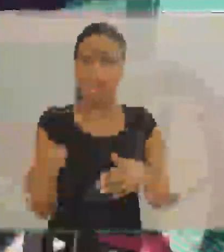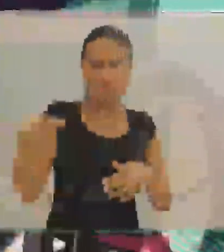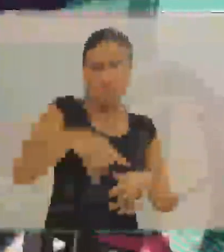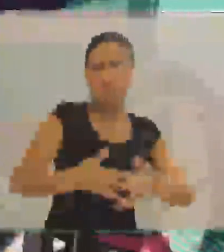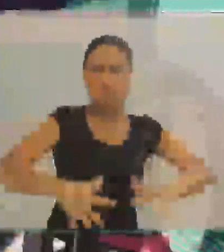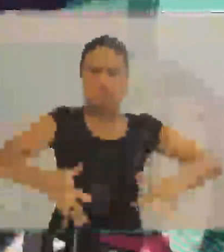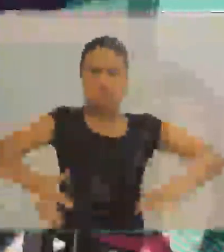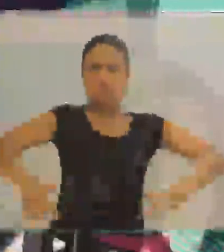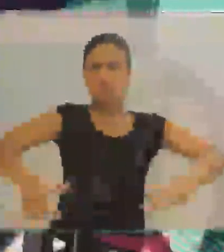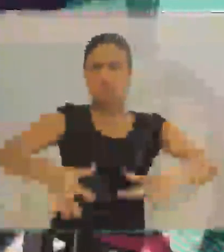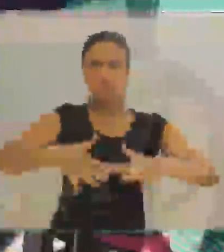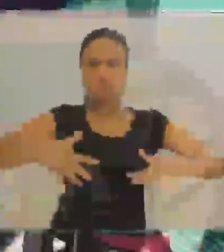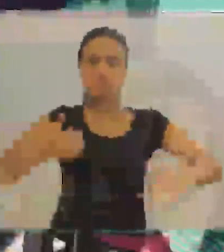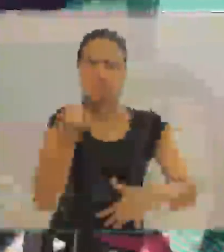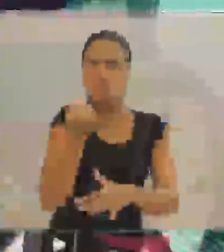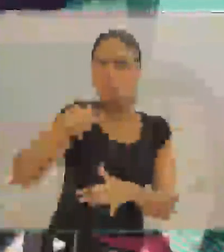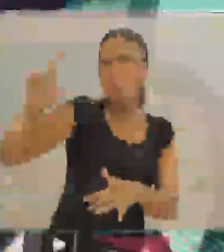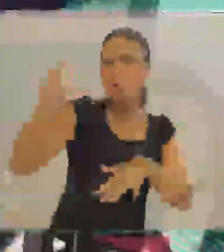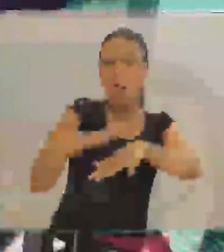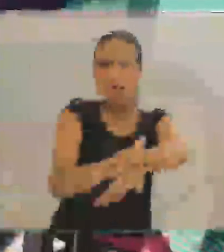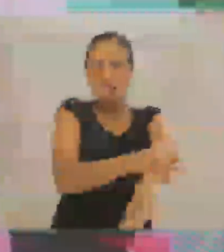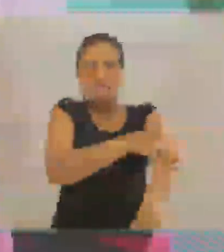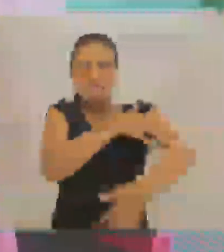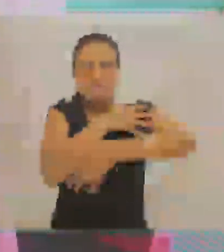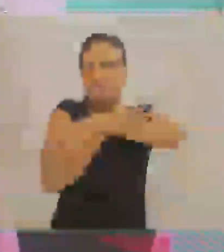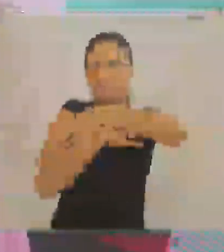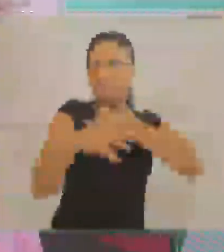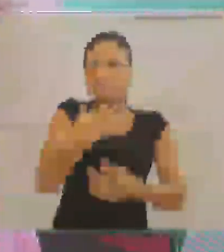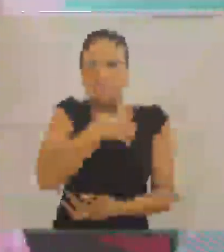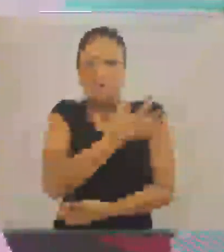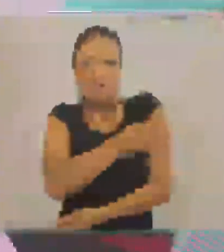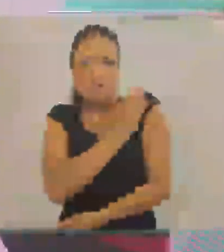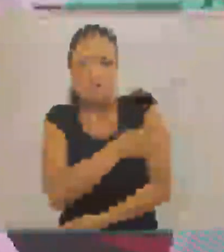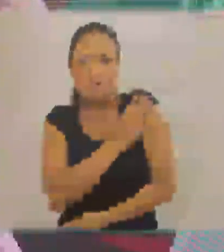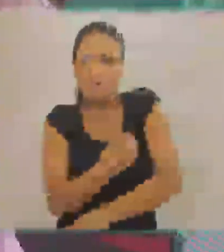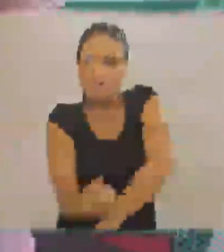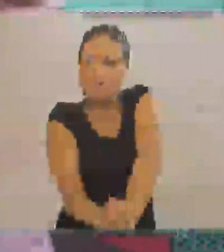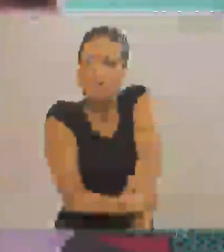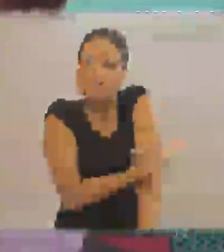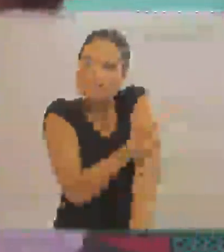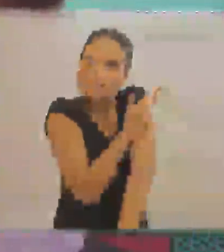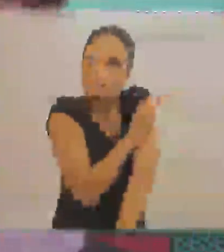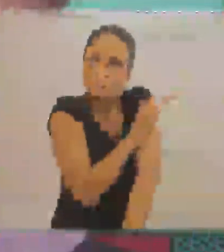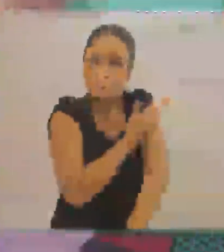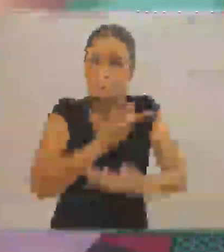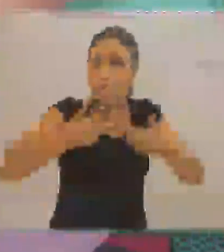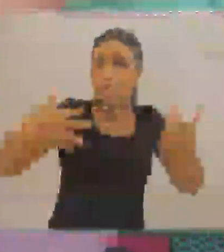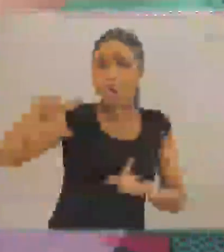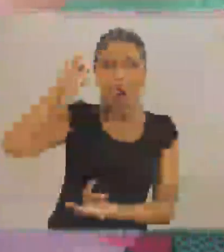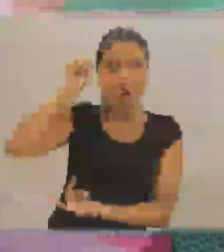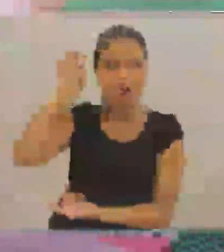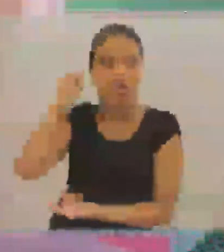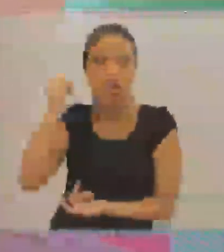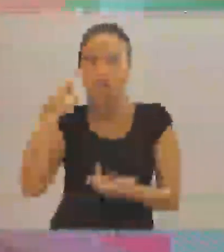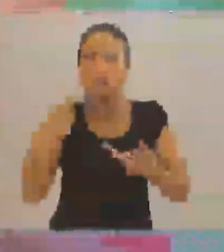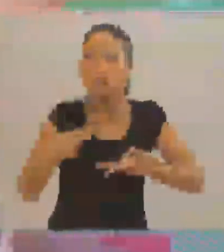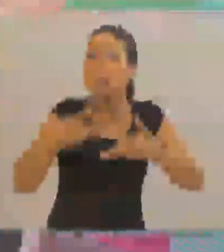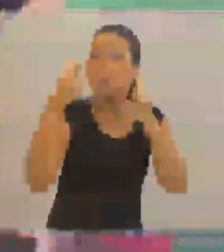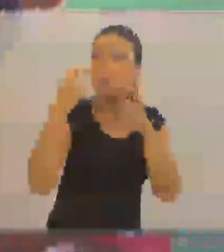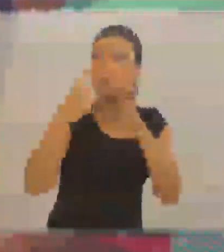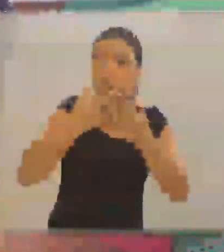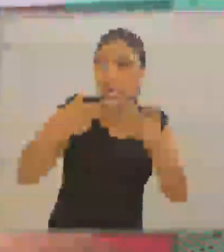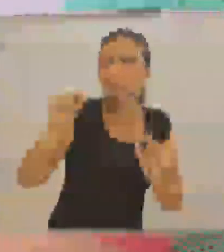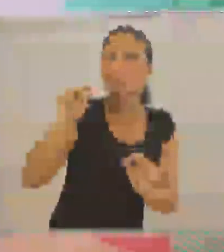mais forte do que o chupar, simplesmente. Ele sente através da vibração, do solo, do ar, da